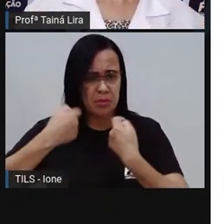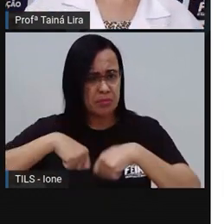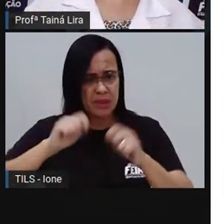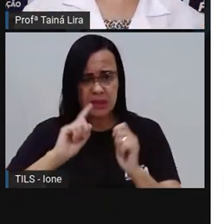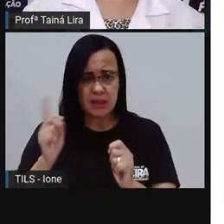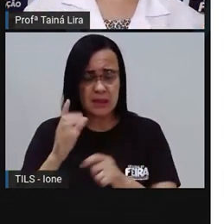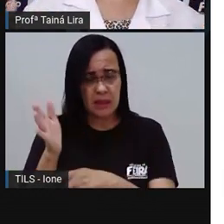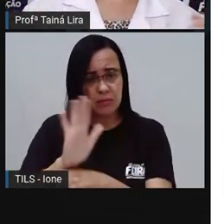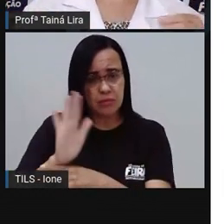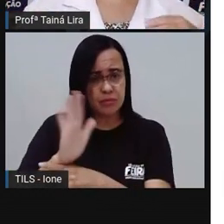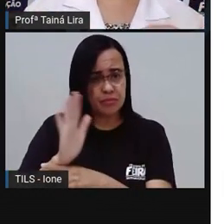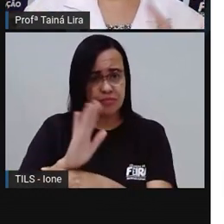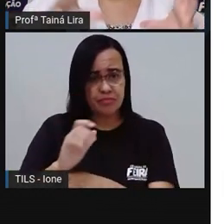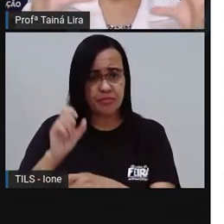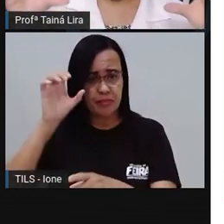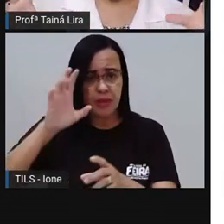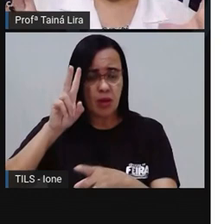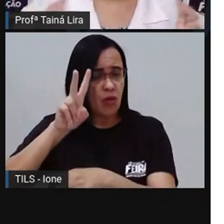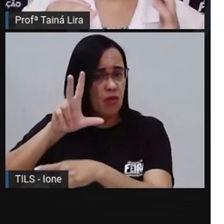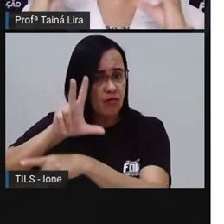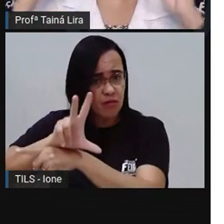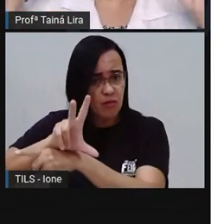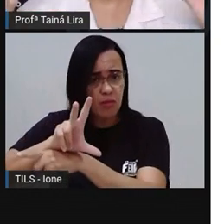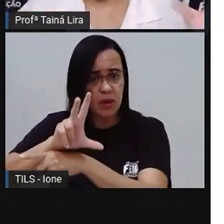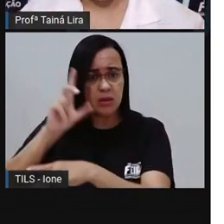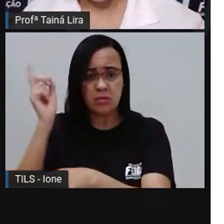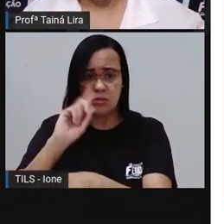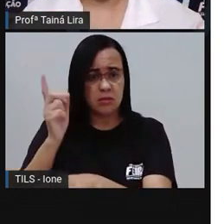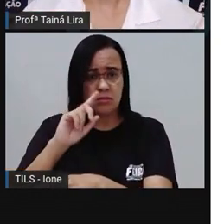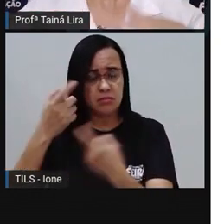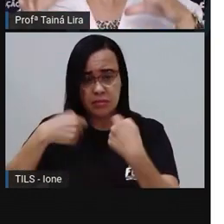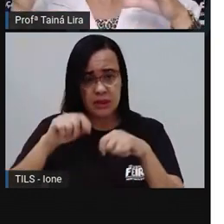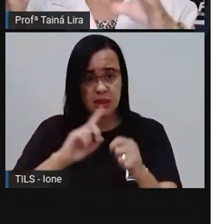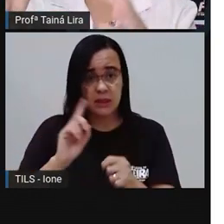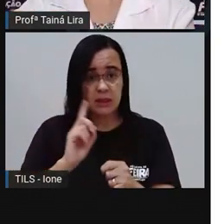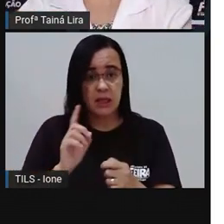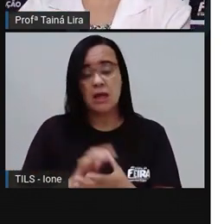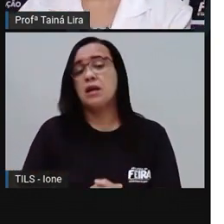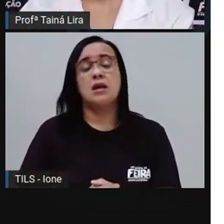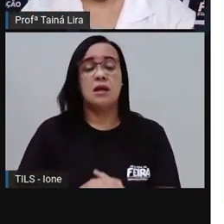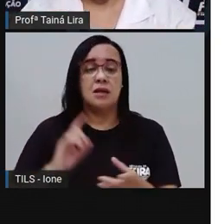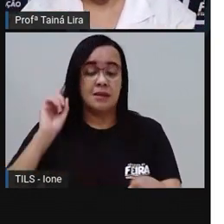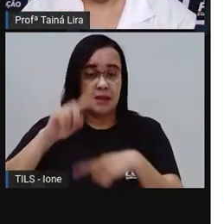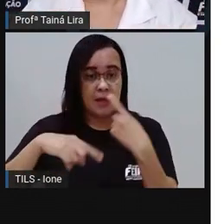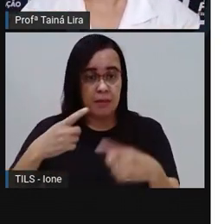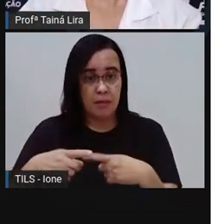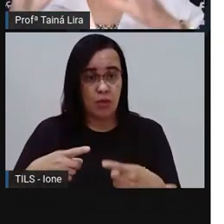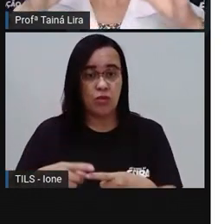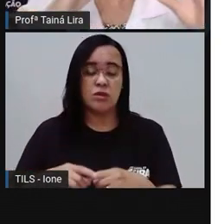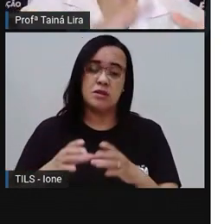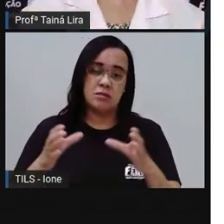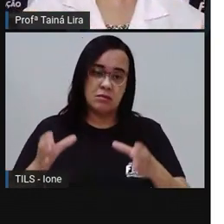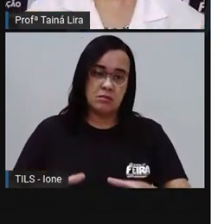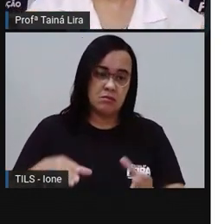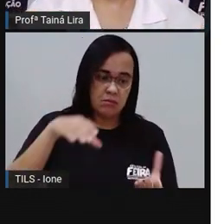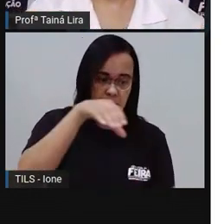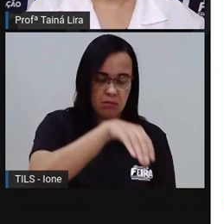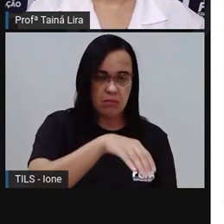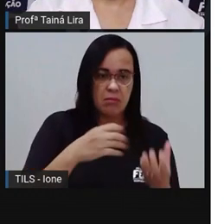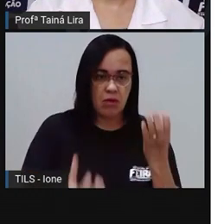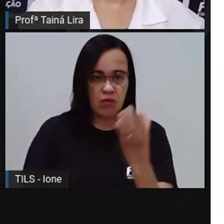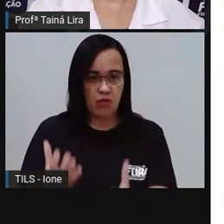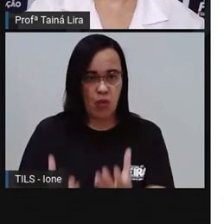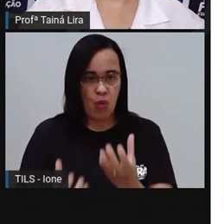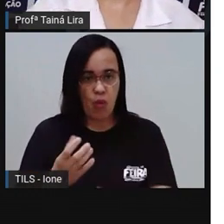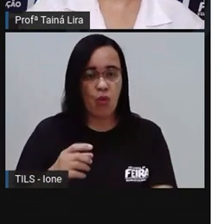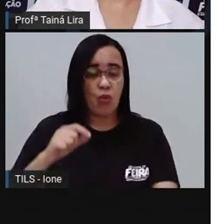Você coloca Faz todo o processo Faz a massa do bolo Coloca na assadeira Leva para o forno